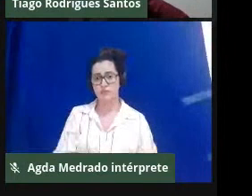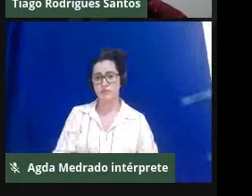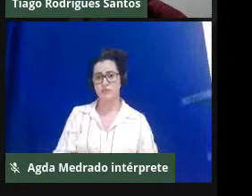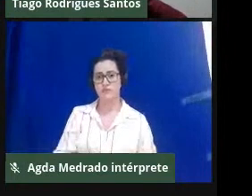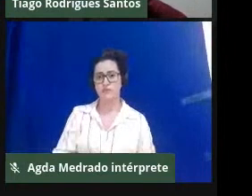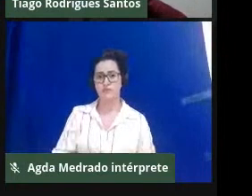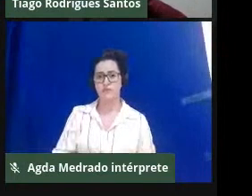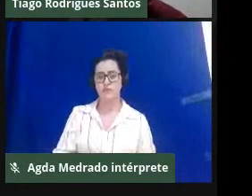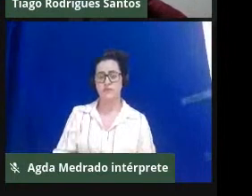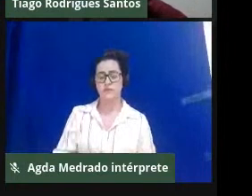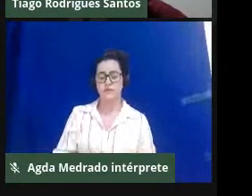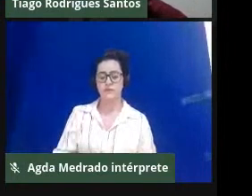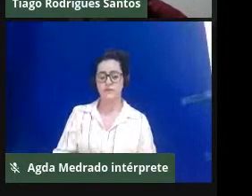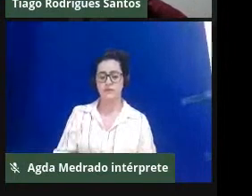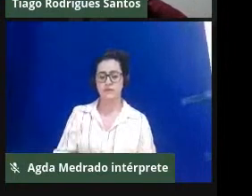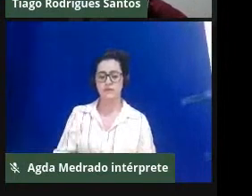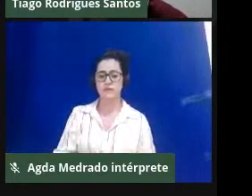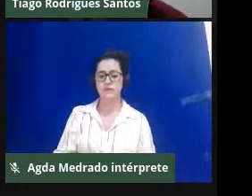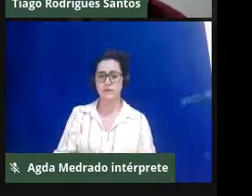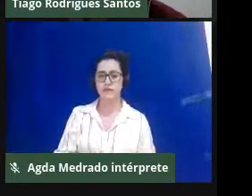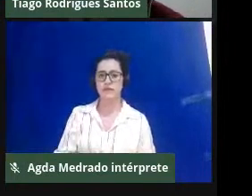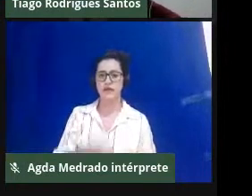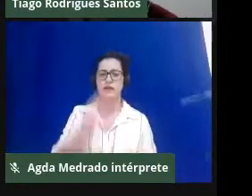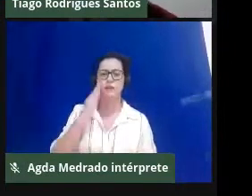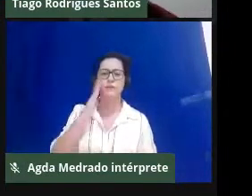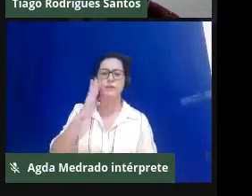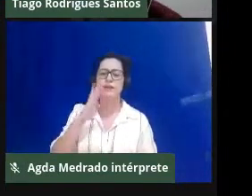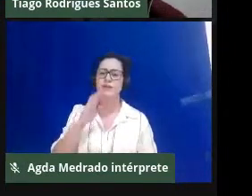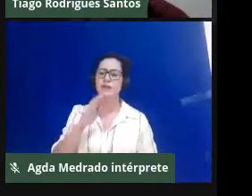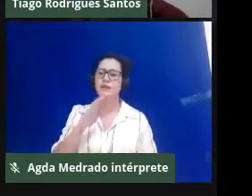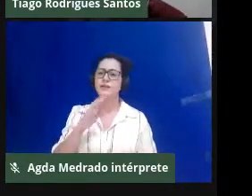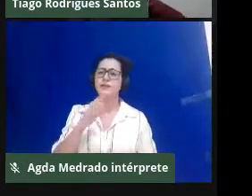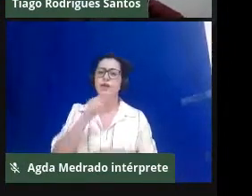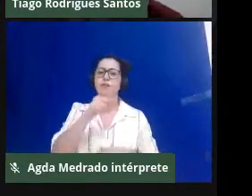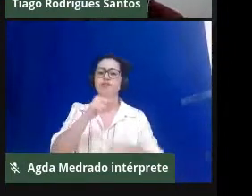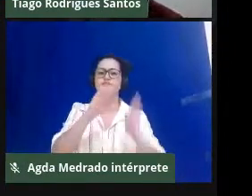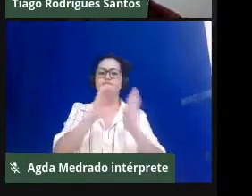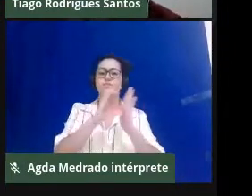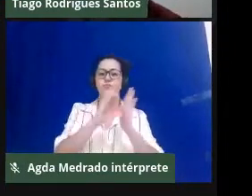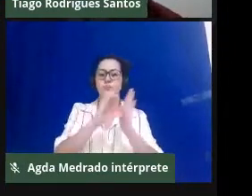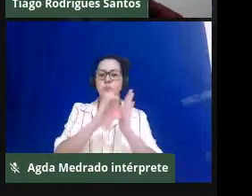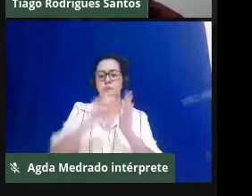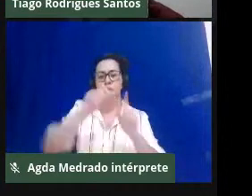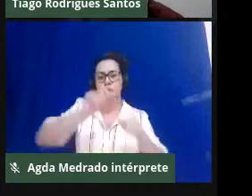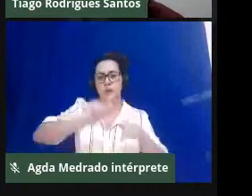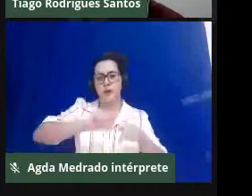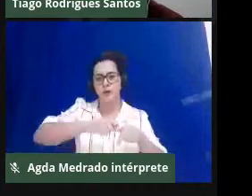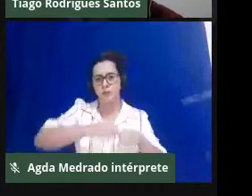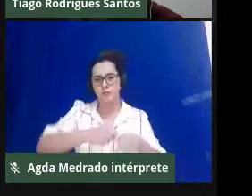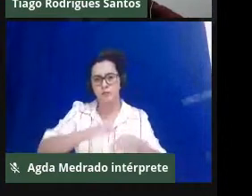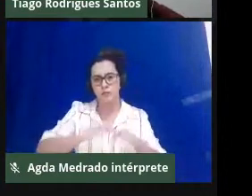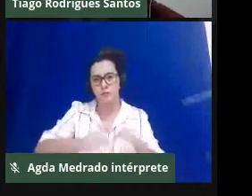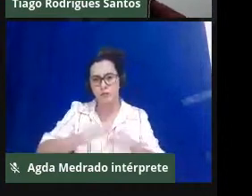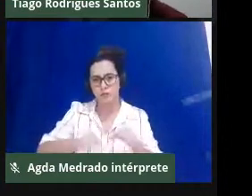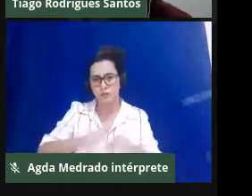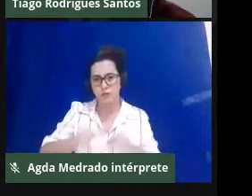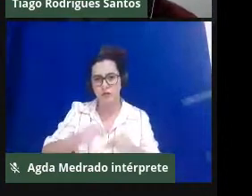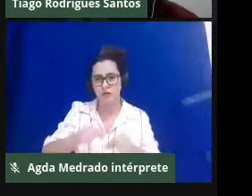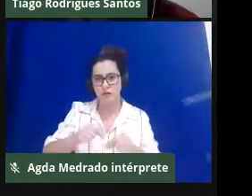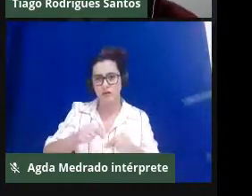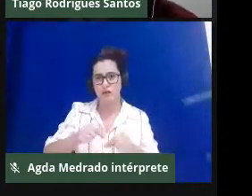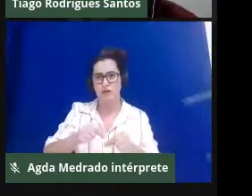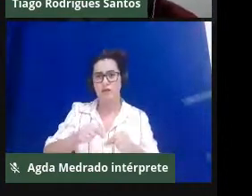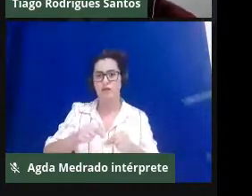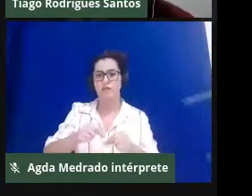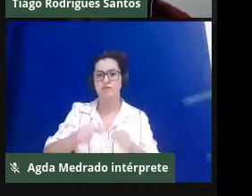todo, em especial nas comunidades quilombolas, é justamente o conflito através da implantação de parques eólicos. Não, pode voltar, por favor.